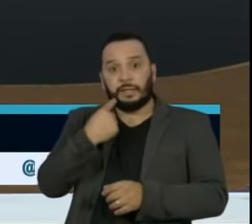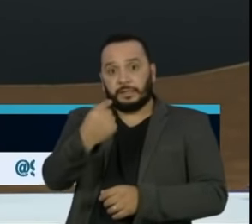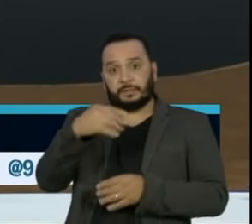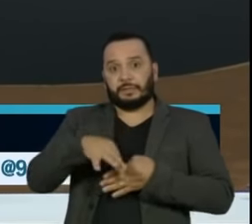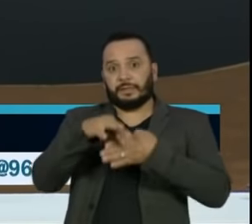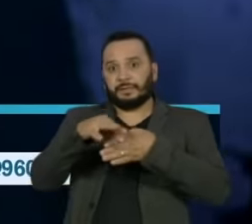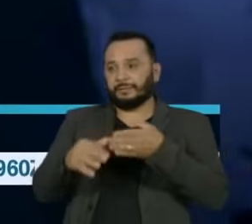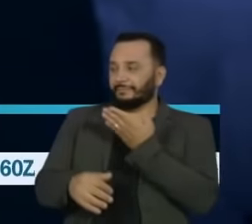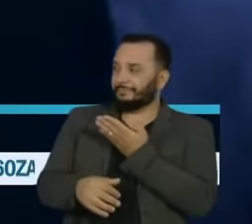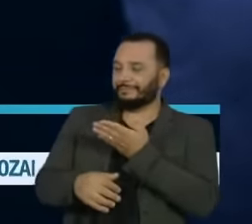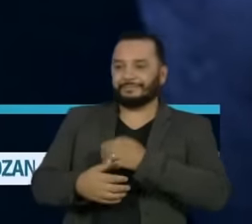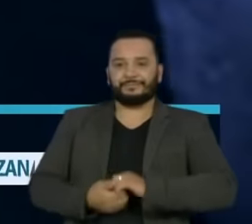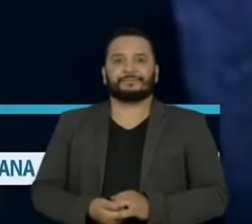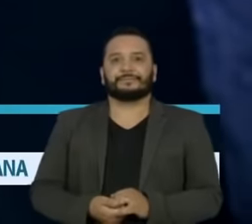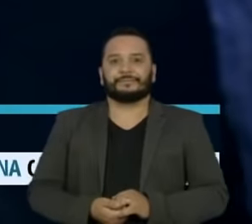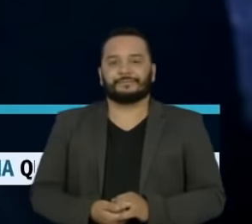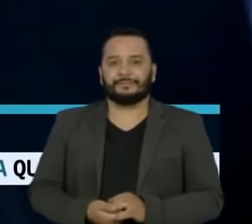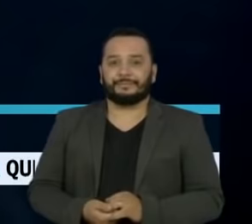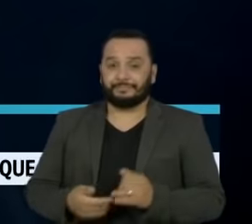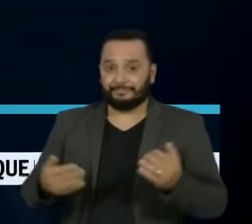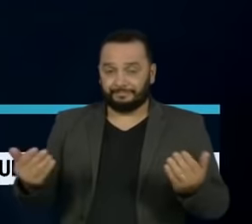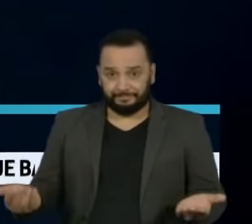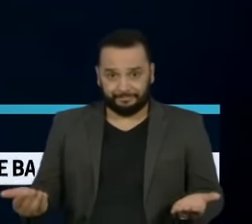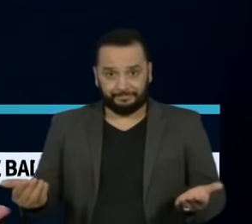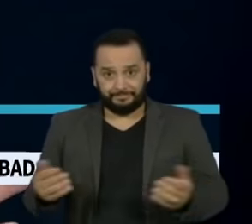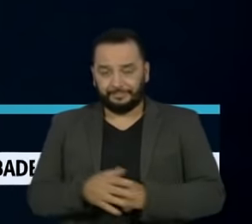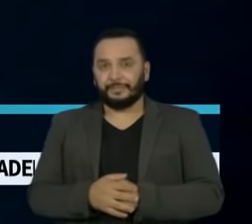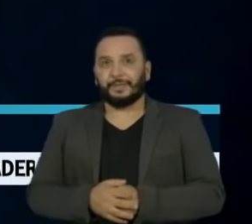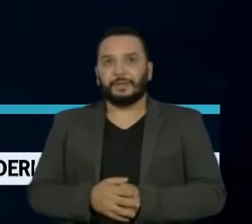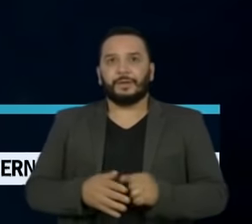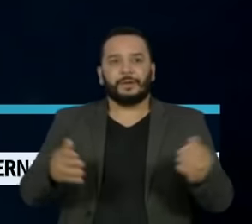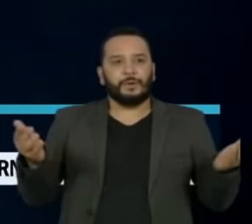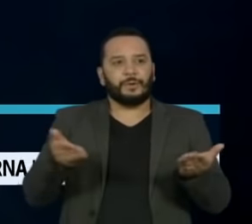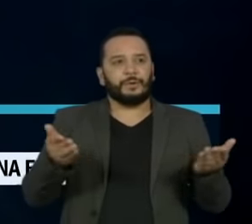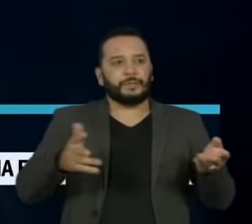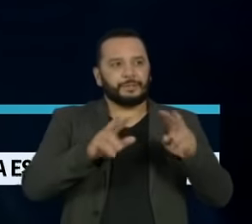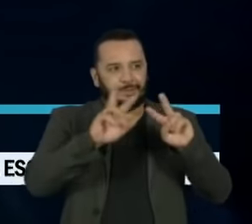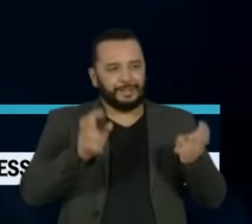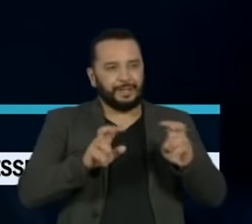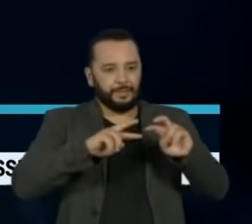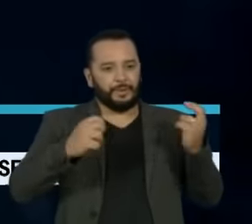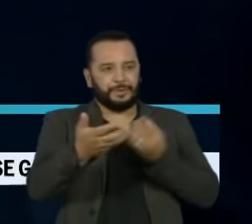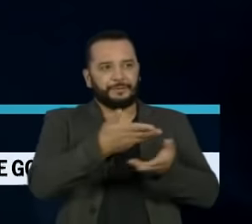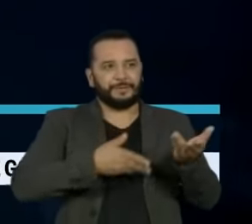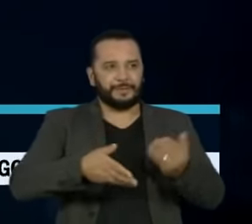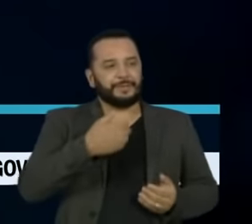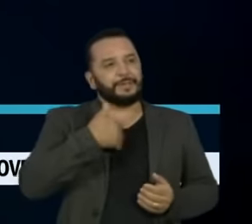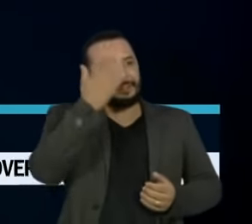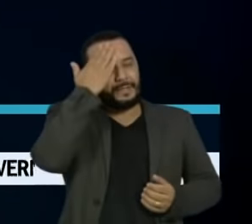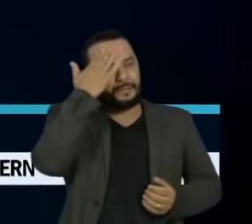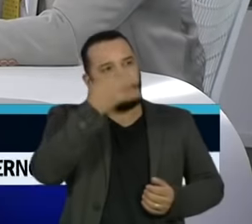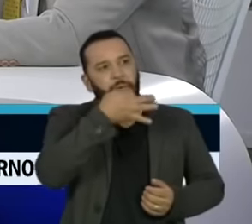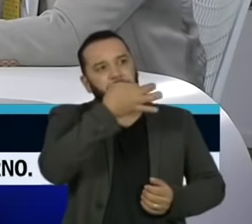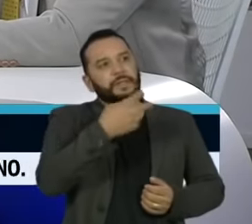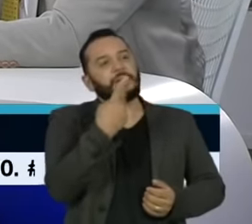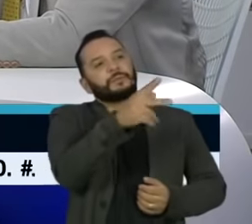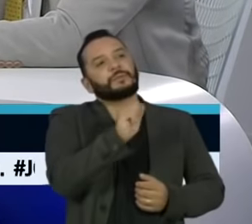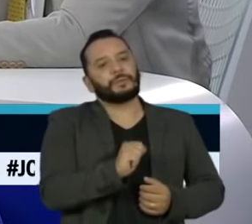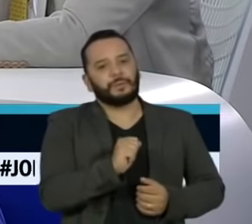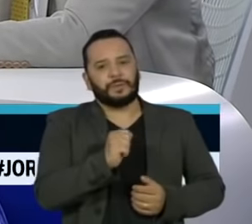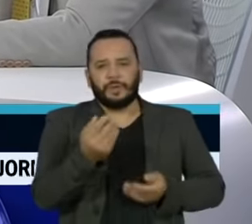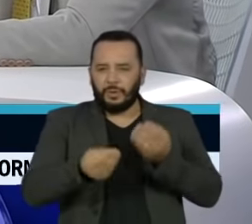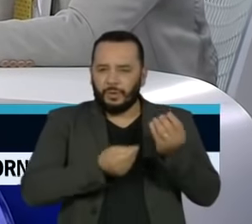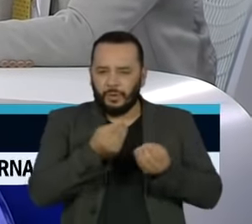Magalhães. Bom, professor, por falar hoje no tema do Roda Viva, gostaria de saber a sua opinião sobre esse